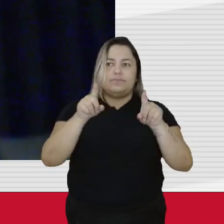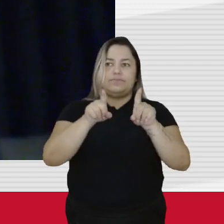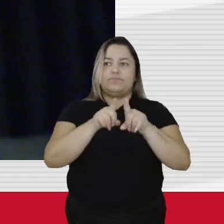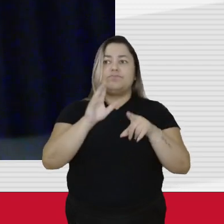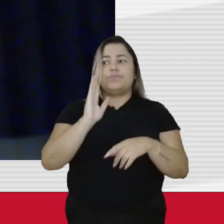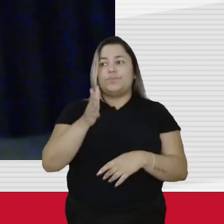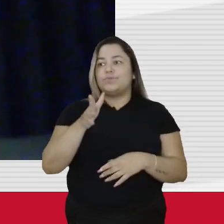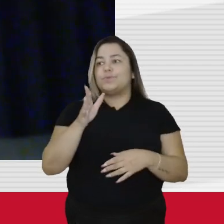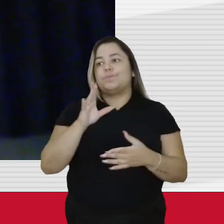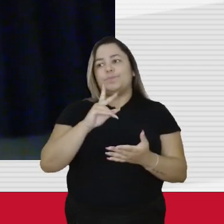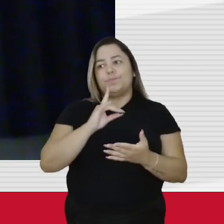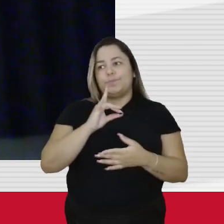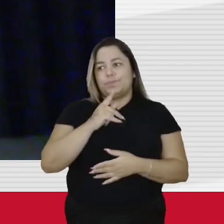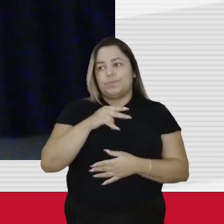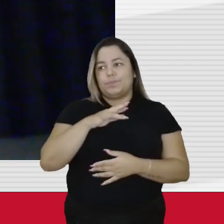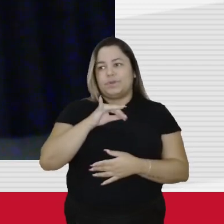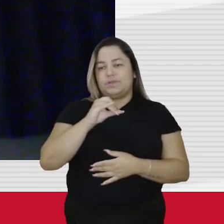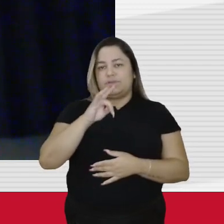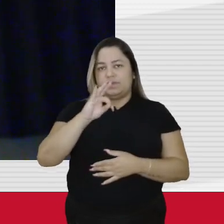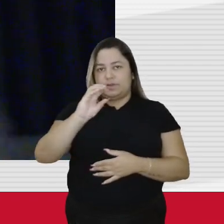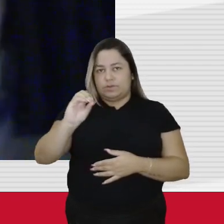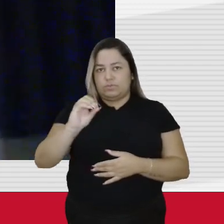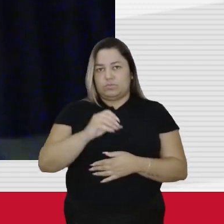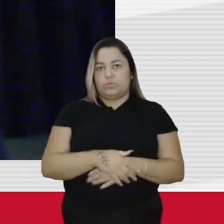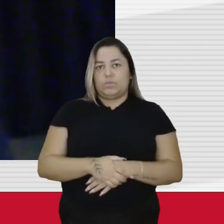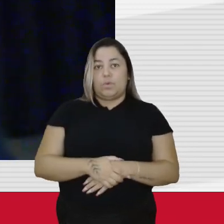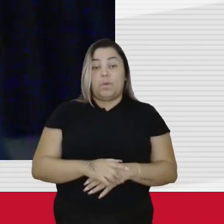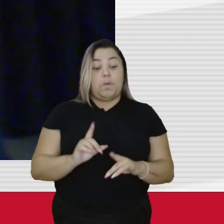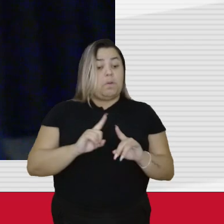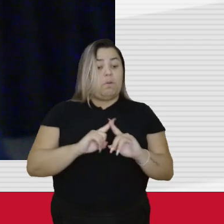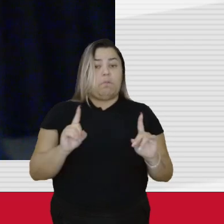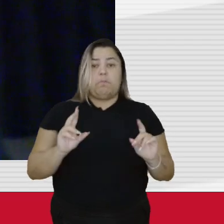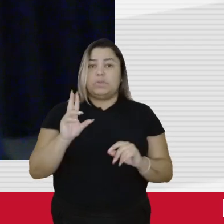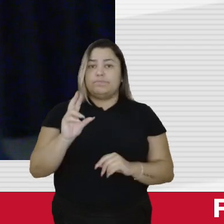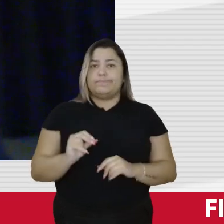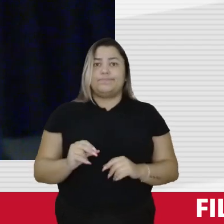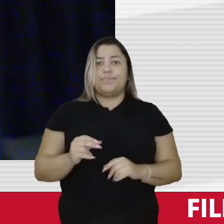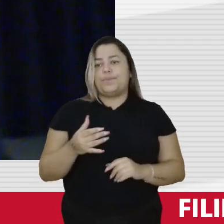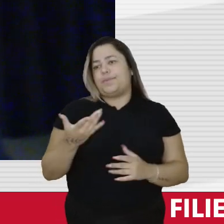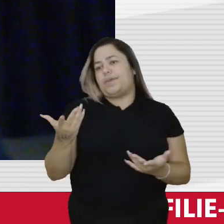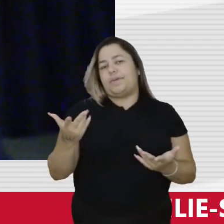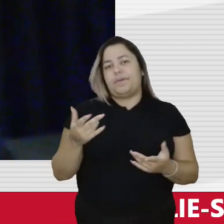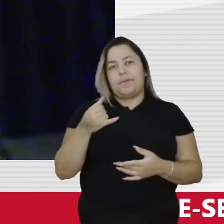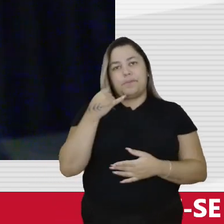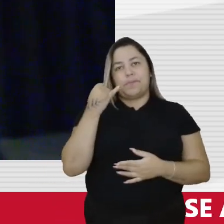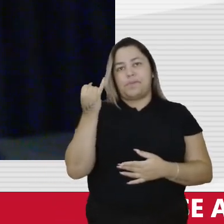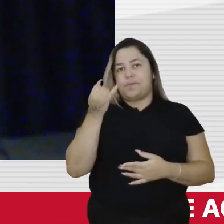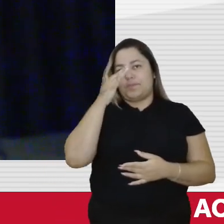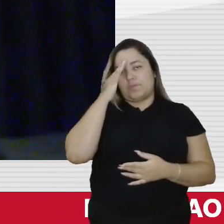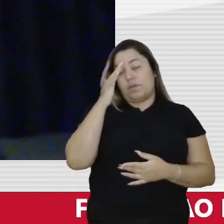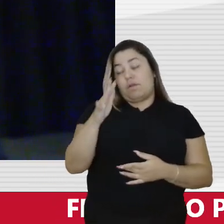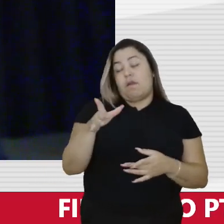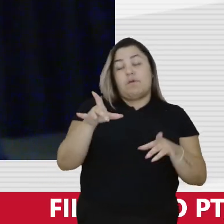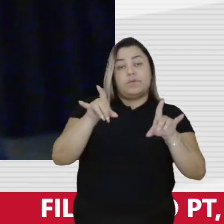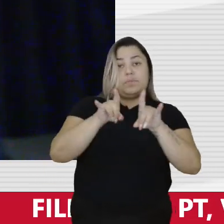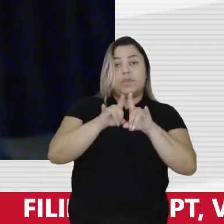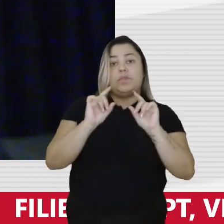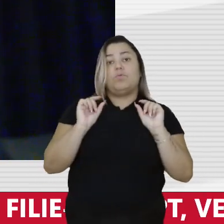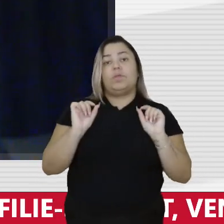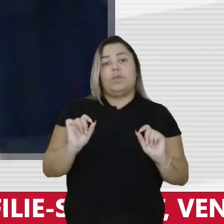haveria prescrição. mas não é esta a questão fundamental. A questão fundamental